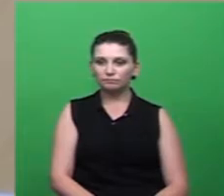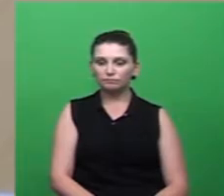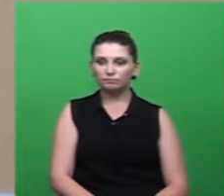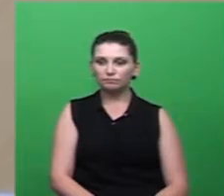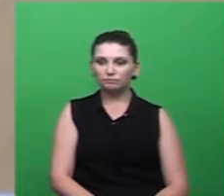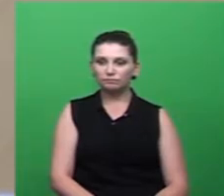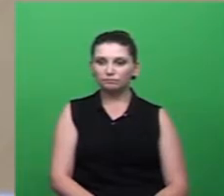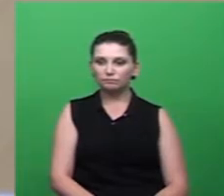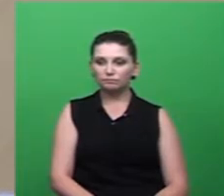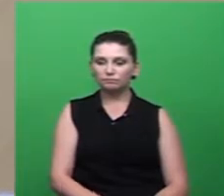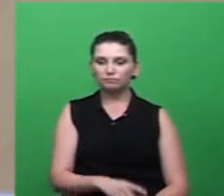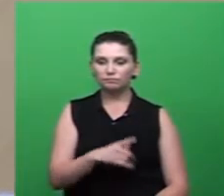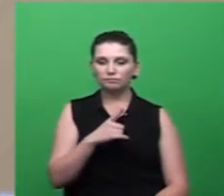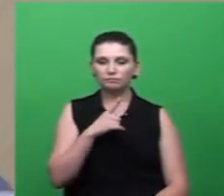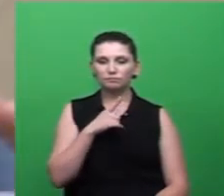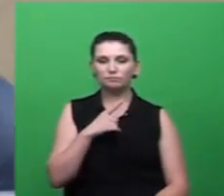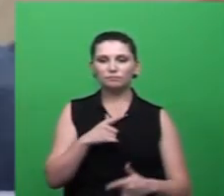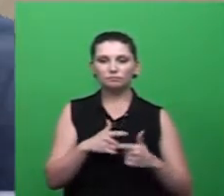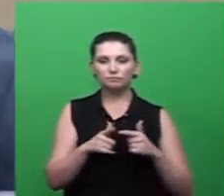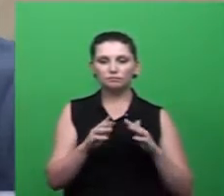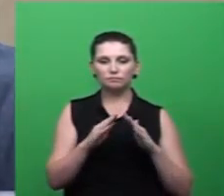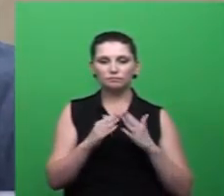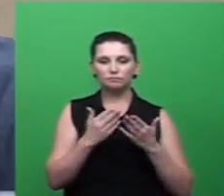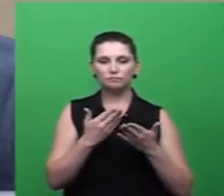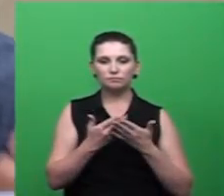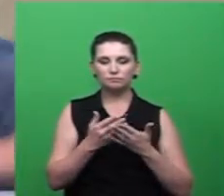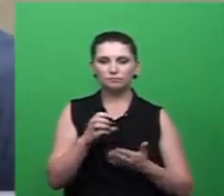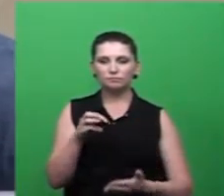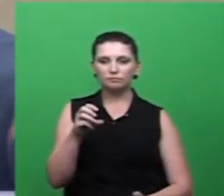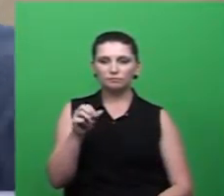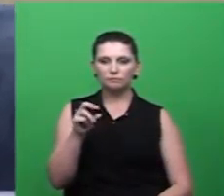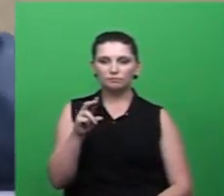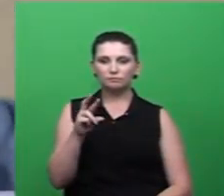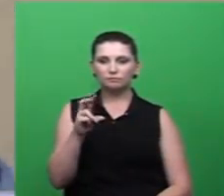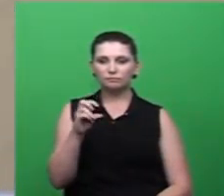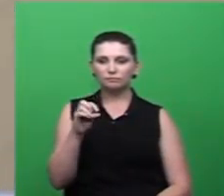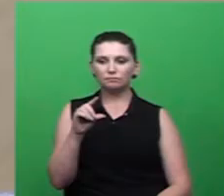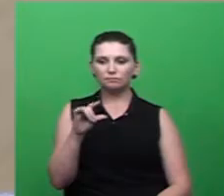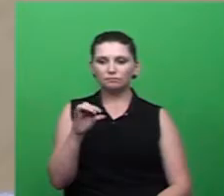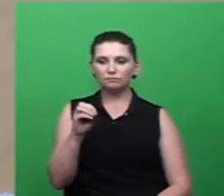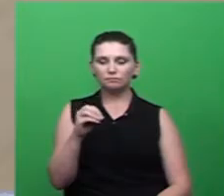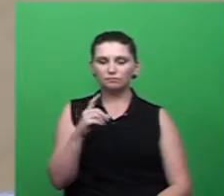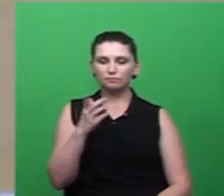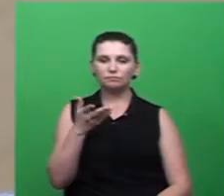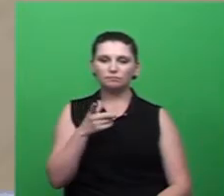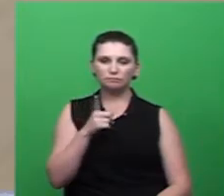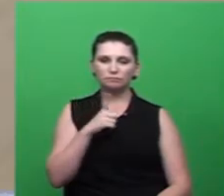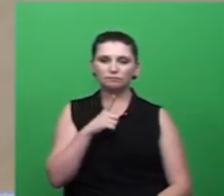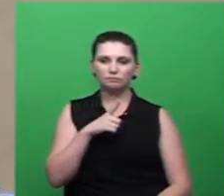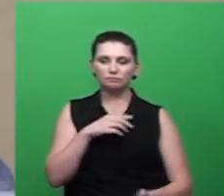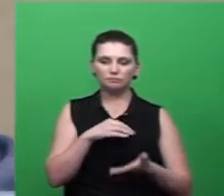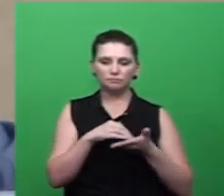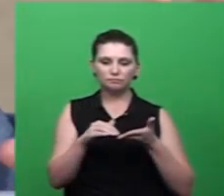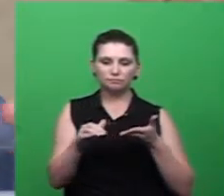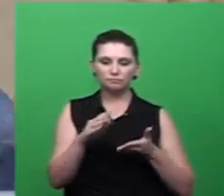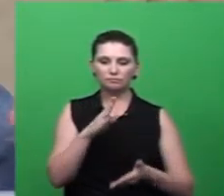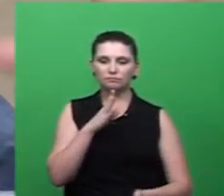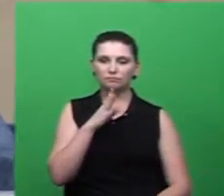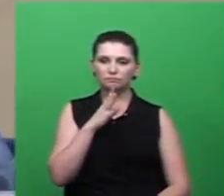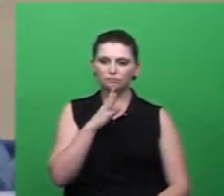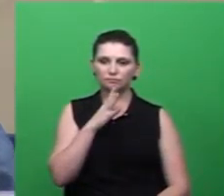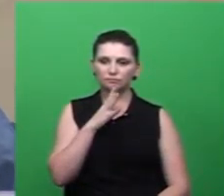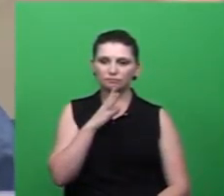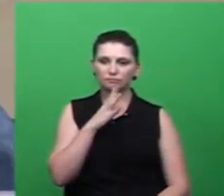especificamente na escola Marcilio Dias Santiago o diretor da escola a equipe gestora já levou para a secretaria o conhecimento que